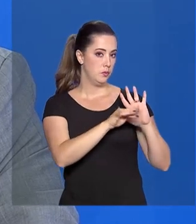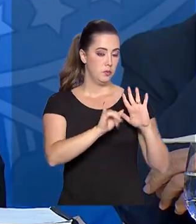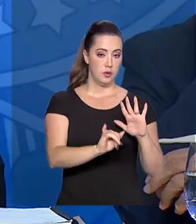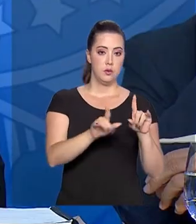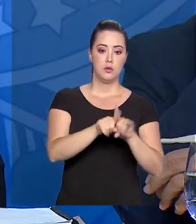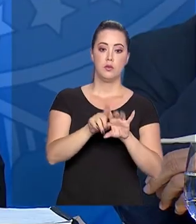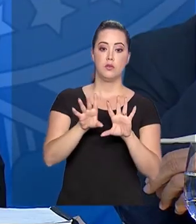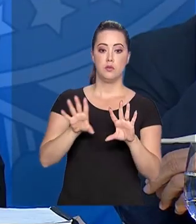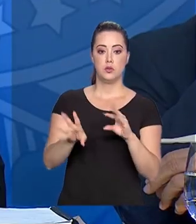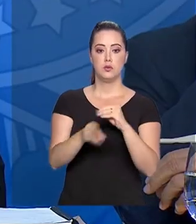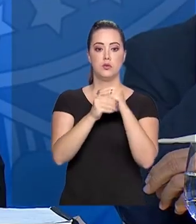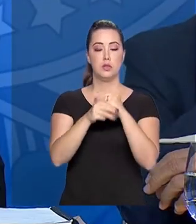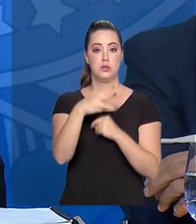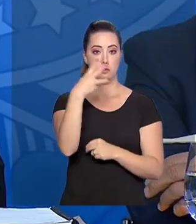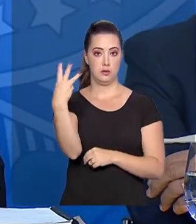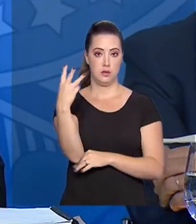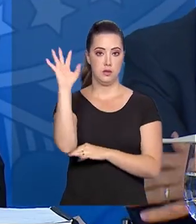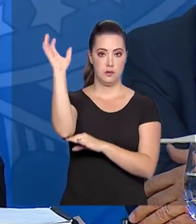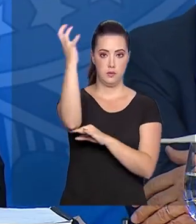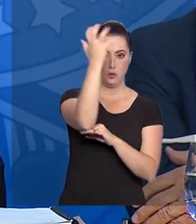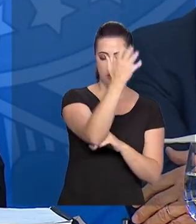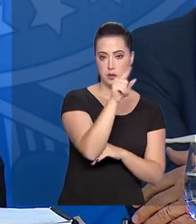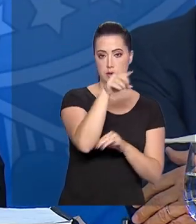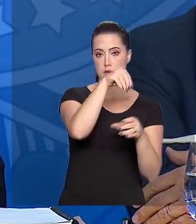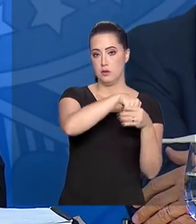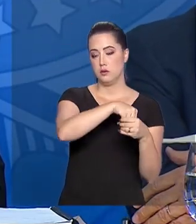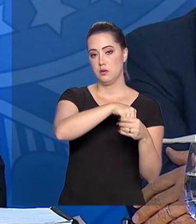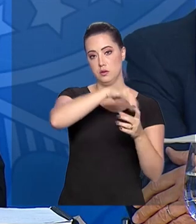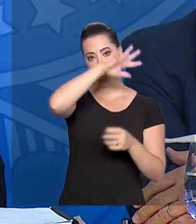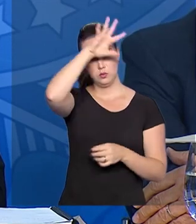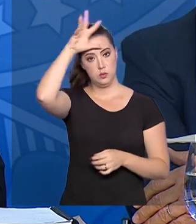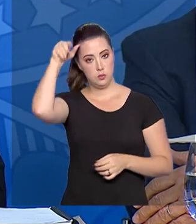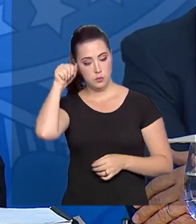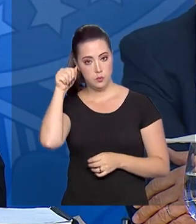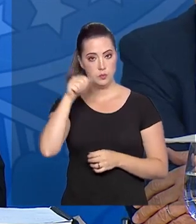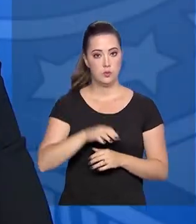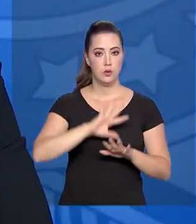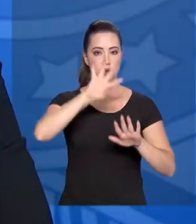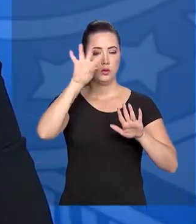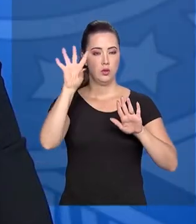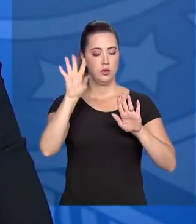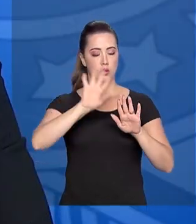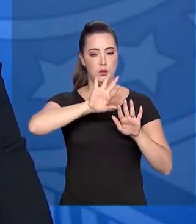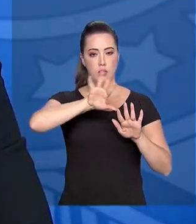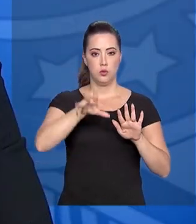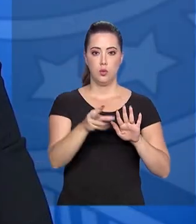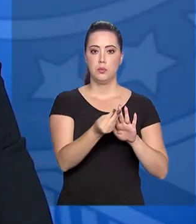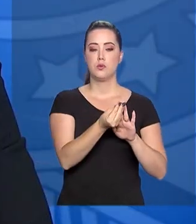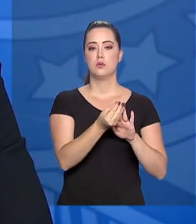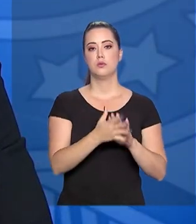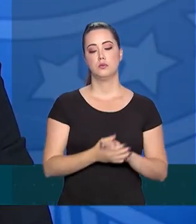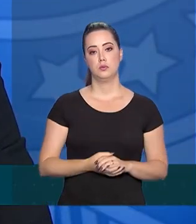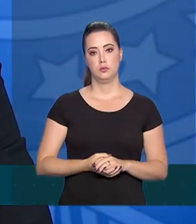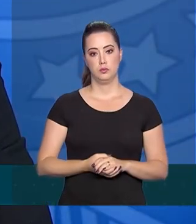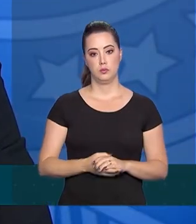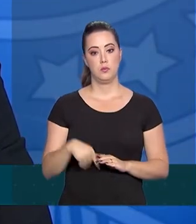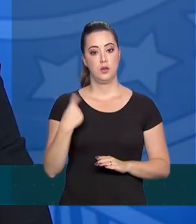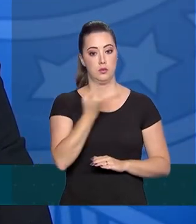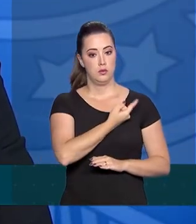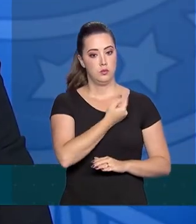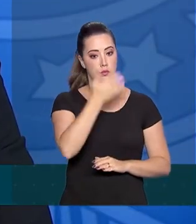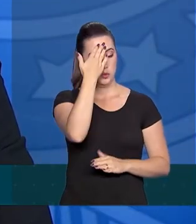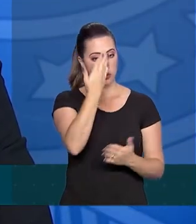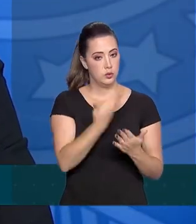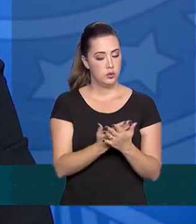florestas. São três no estado do Amazonas, o Maitá, Castanho e Iquiri. Uma agenda que a gente acredita vai contribuir